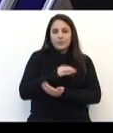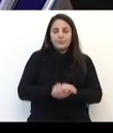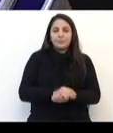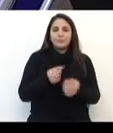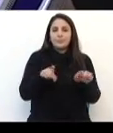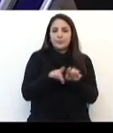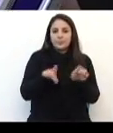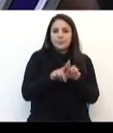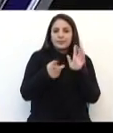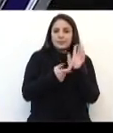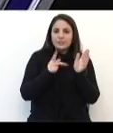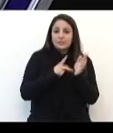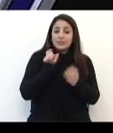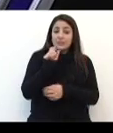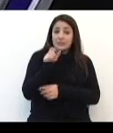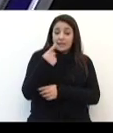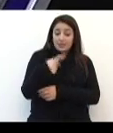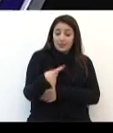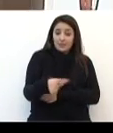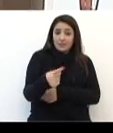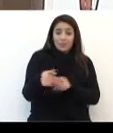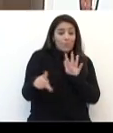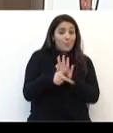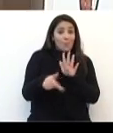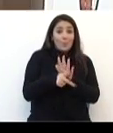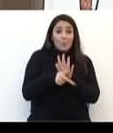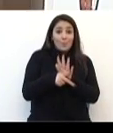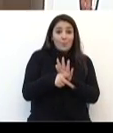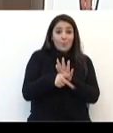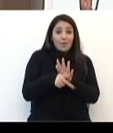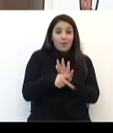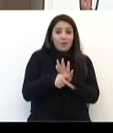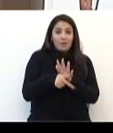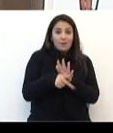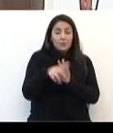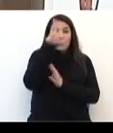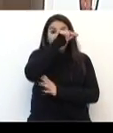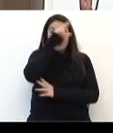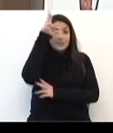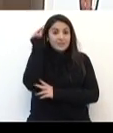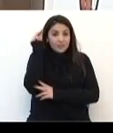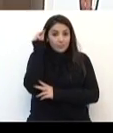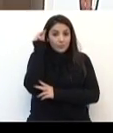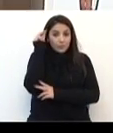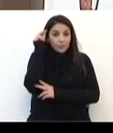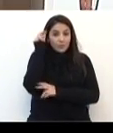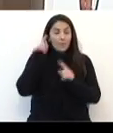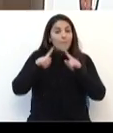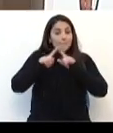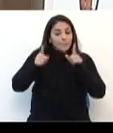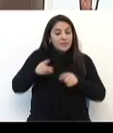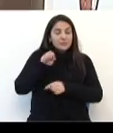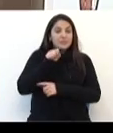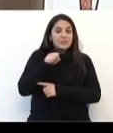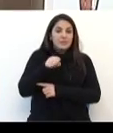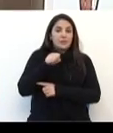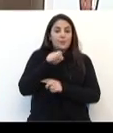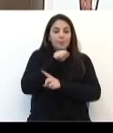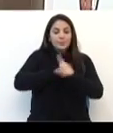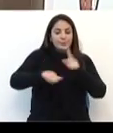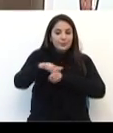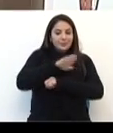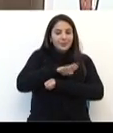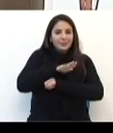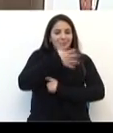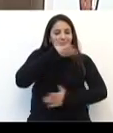de vida. E significa que isto não é do poder público apenas, mas significa uma sociedade inteira